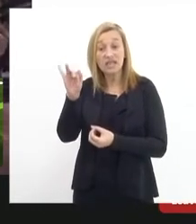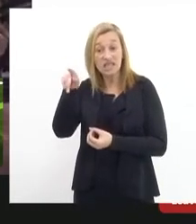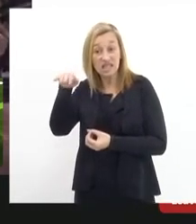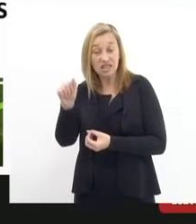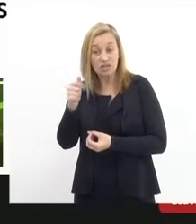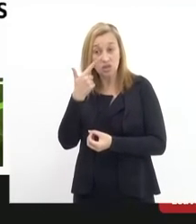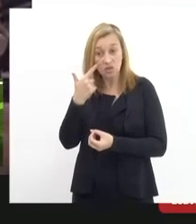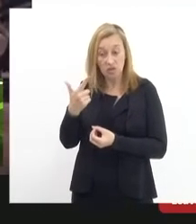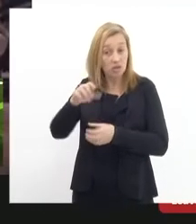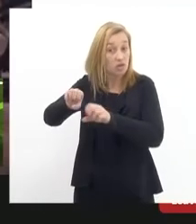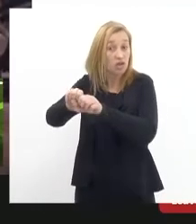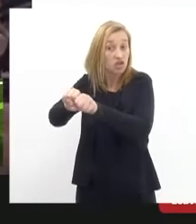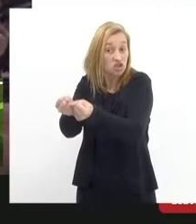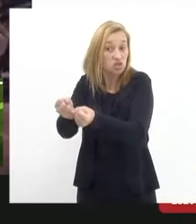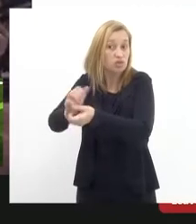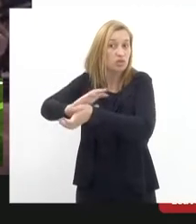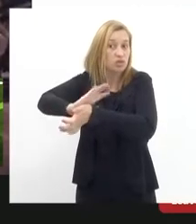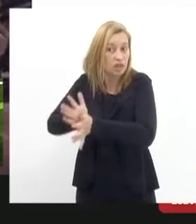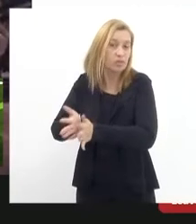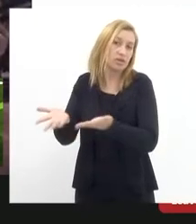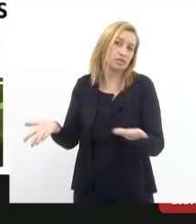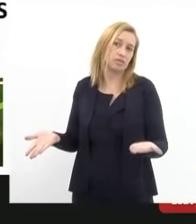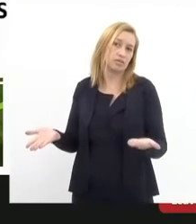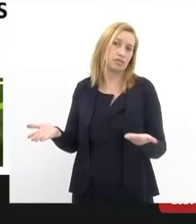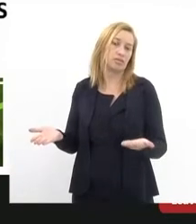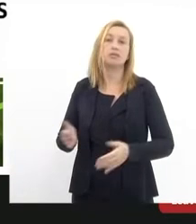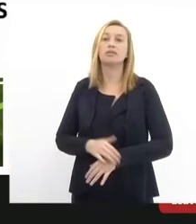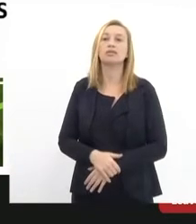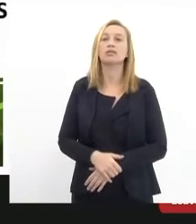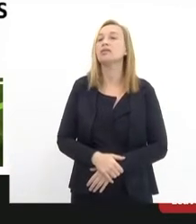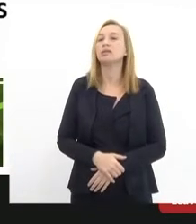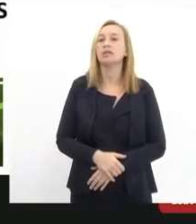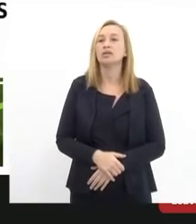foi destruída, foi desmontada essa oficina. Vamos adiante.